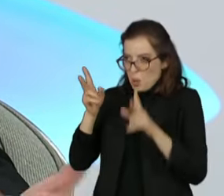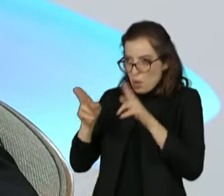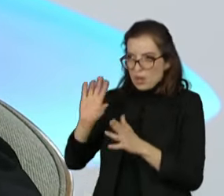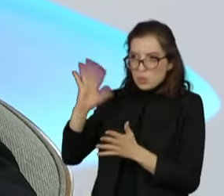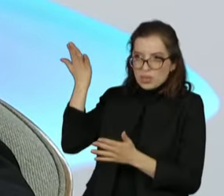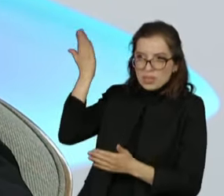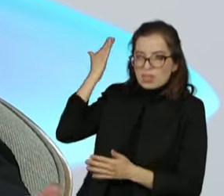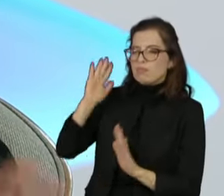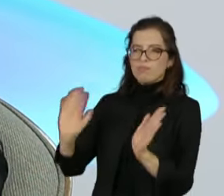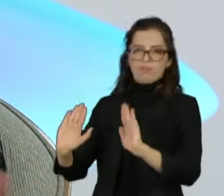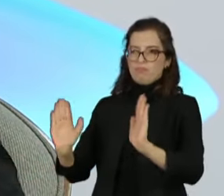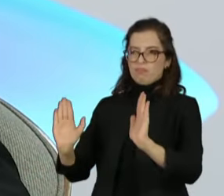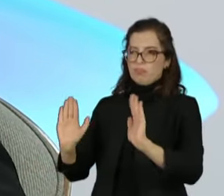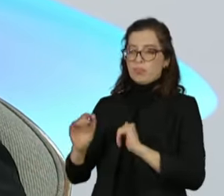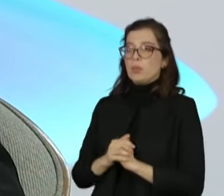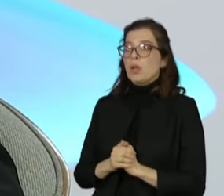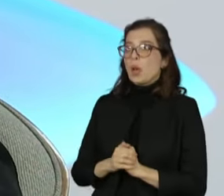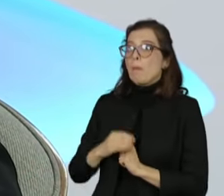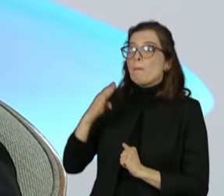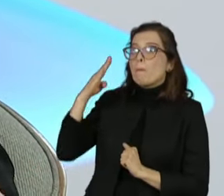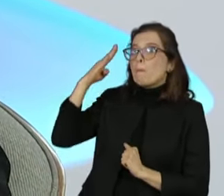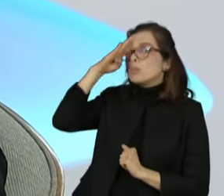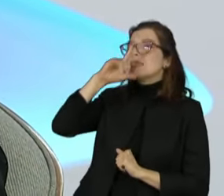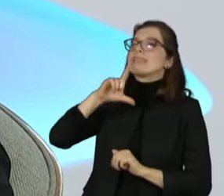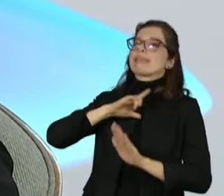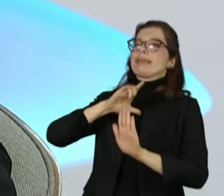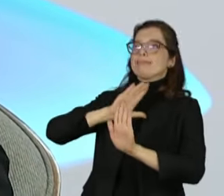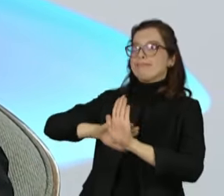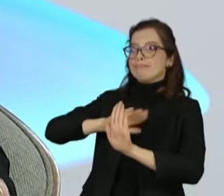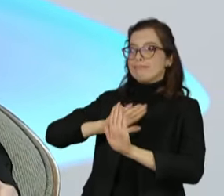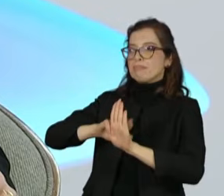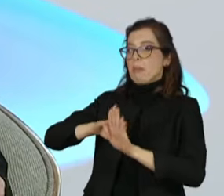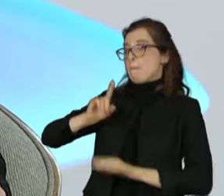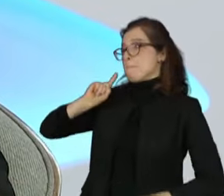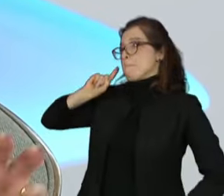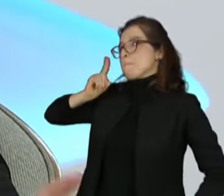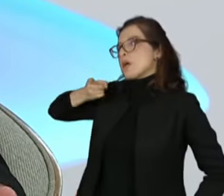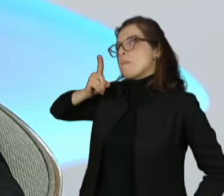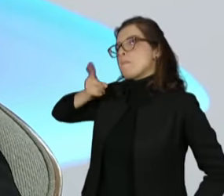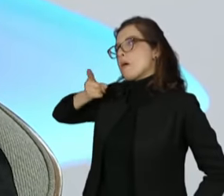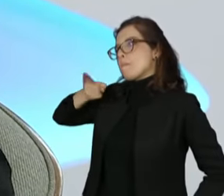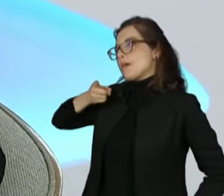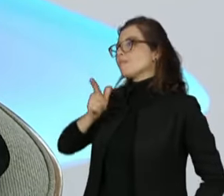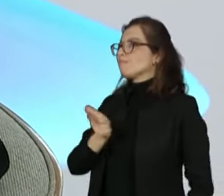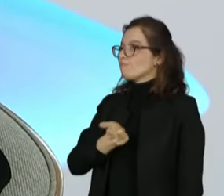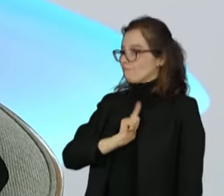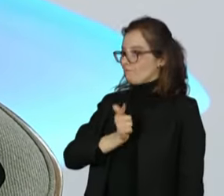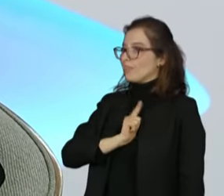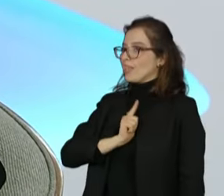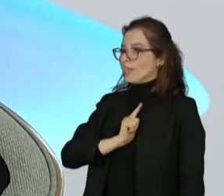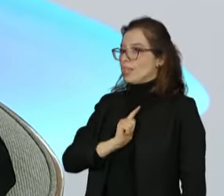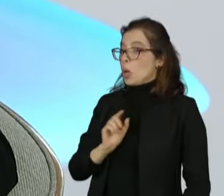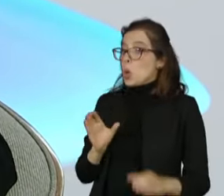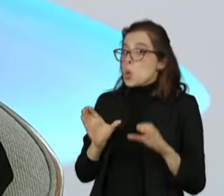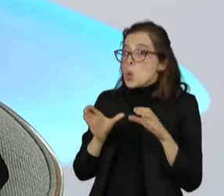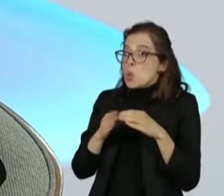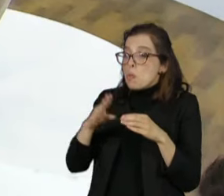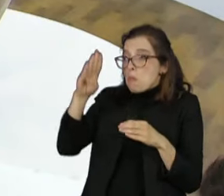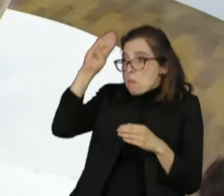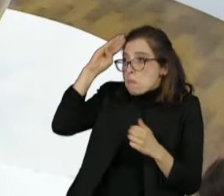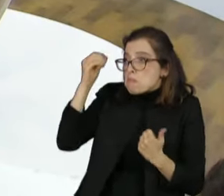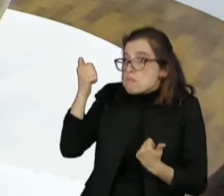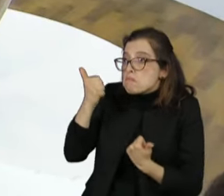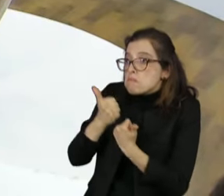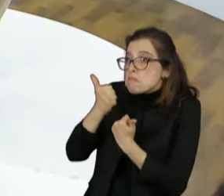autocrata e ele tem. Isso eu não tenho dúvida. Mas ele não encontra nenhum apoio em nenhum segmento que teve no passado, nem na imprensa, nem